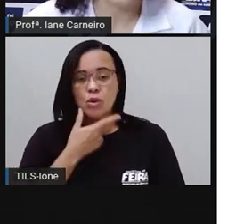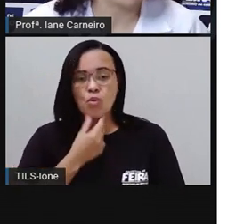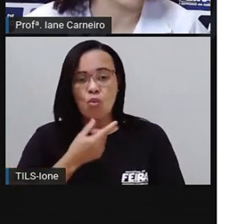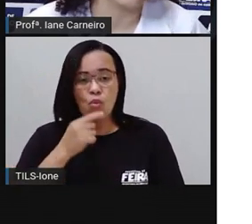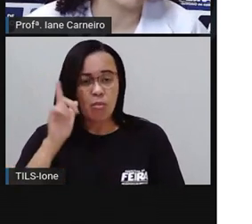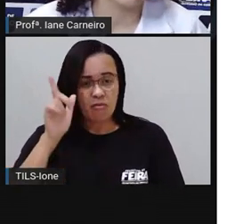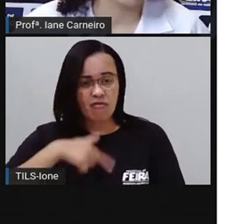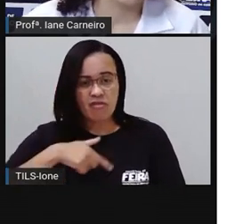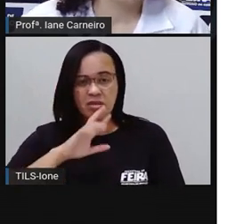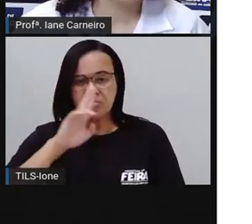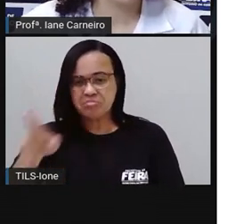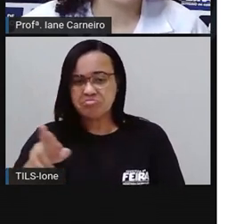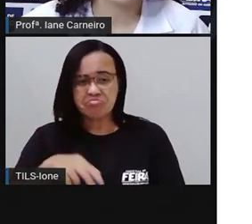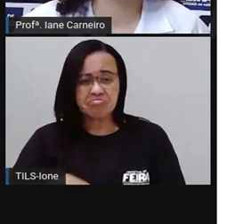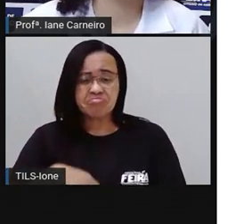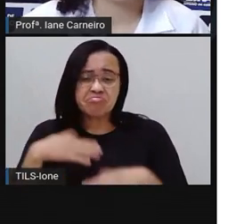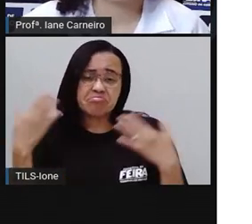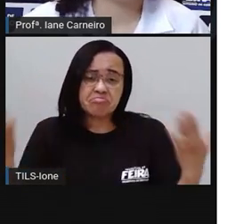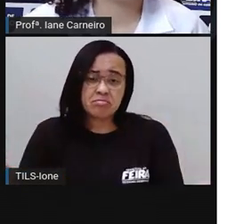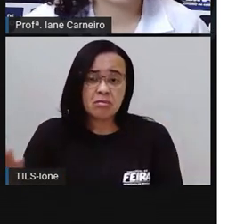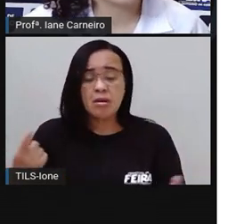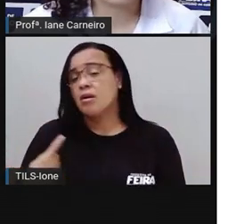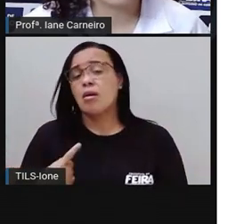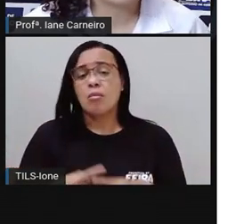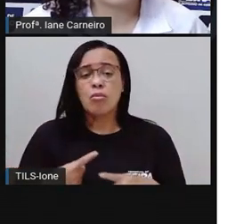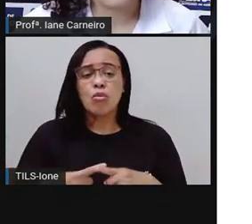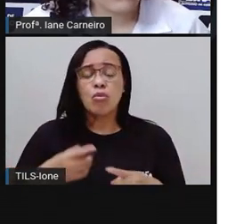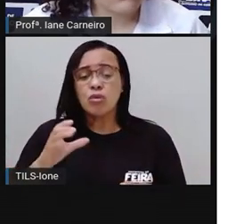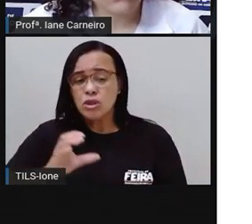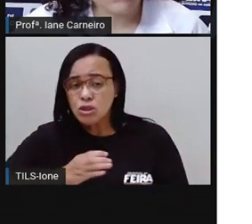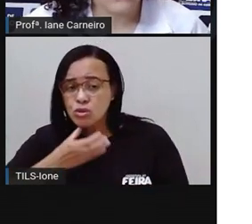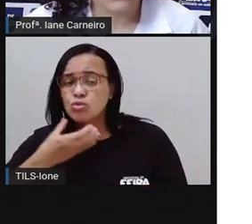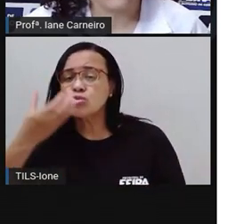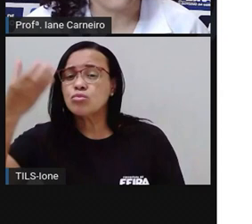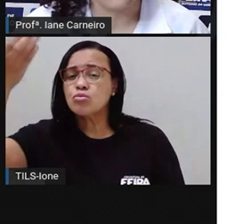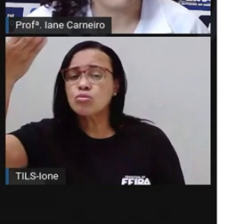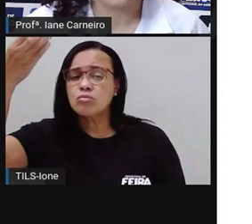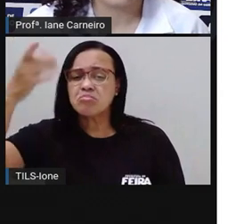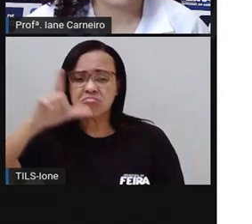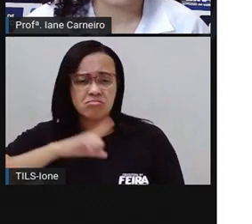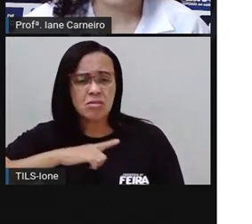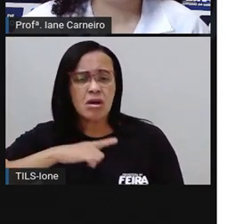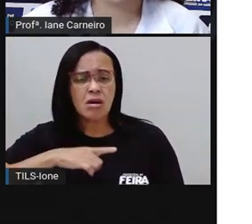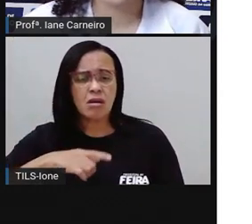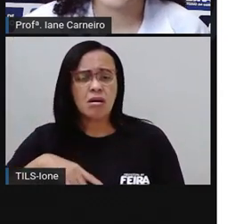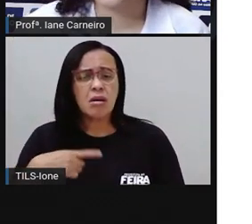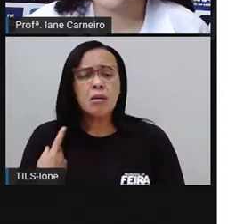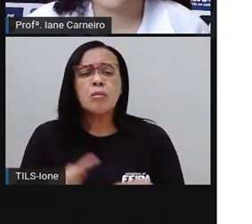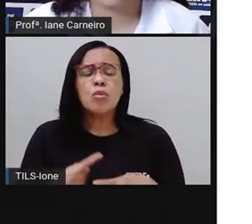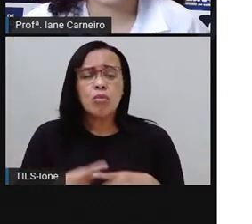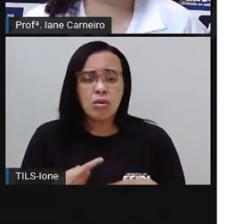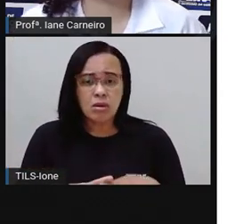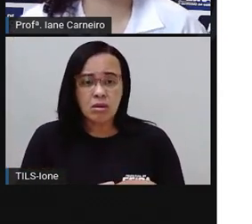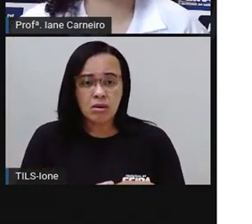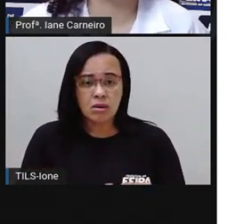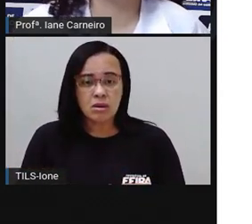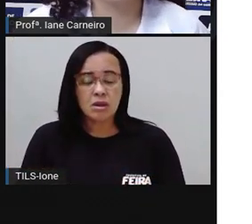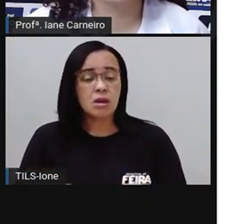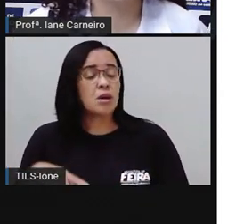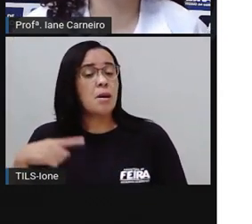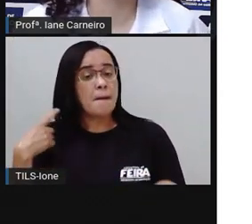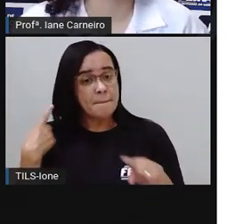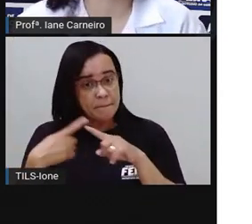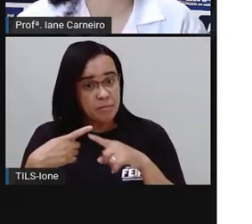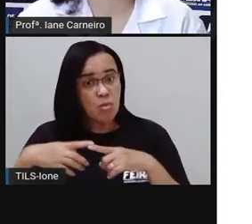finalmente. Por que a girafa tem um pescoço tão comprido? Porque sua cabeça está